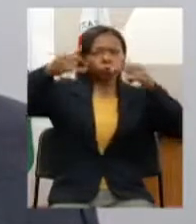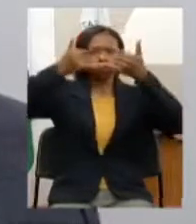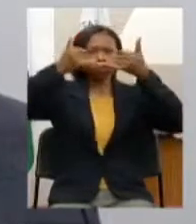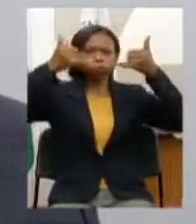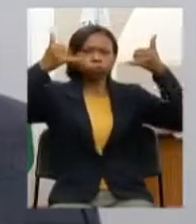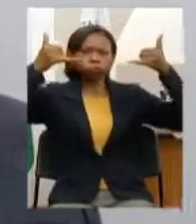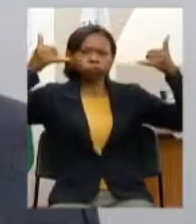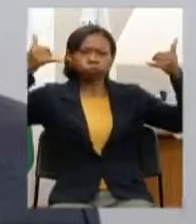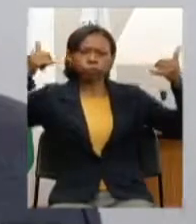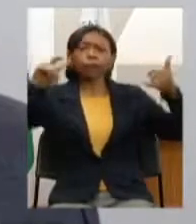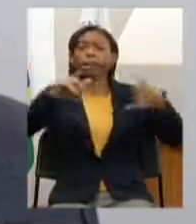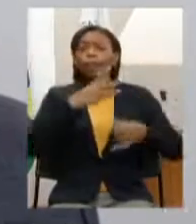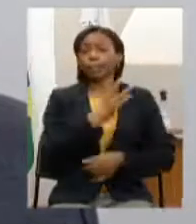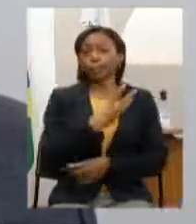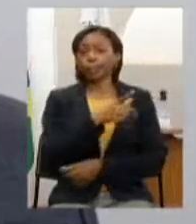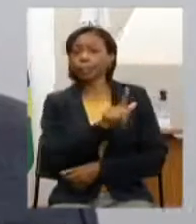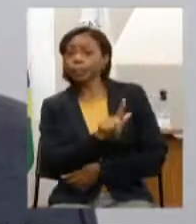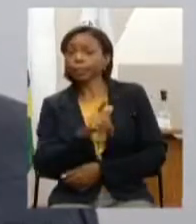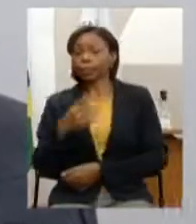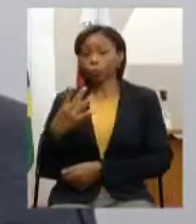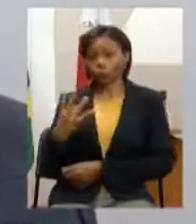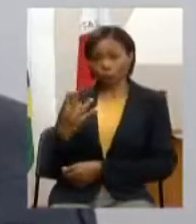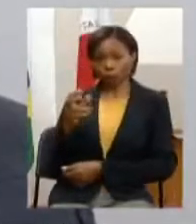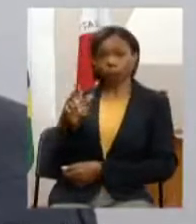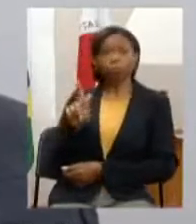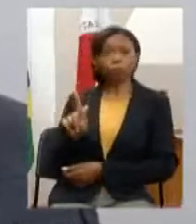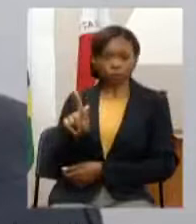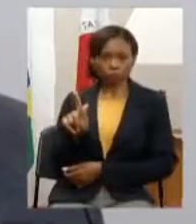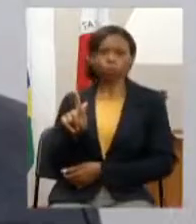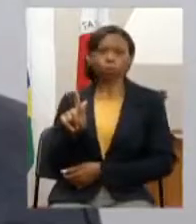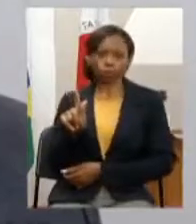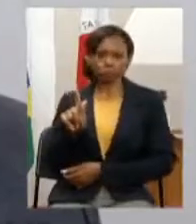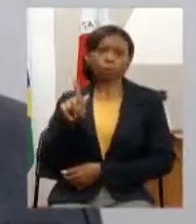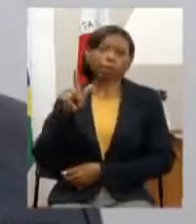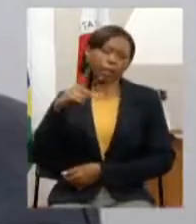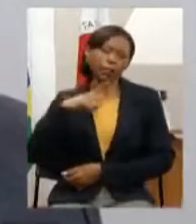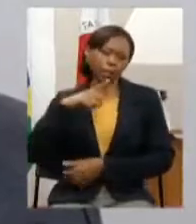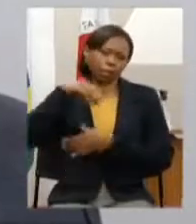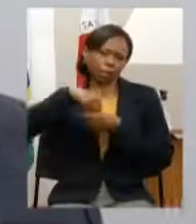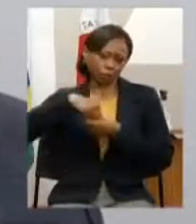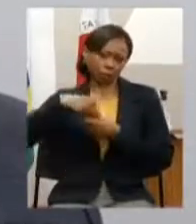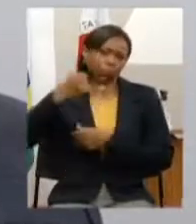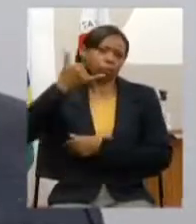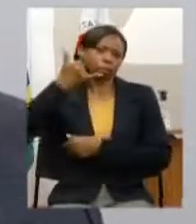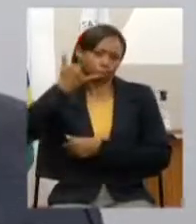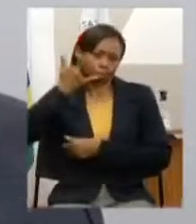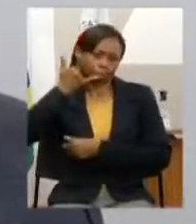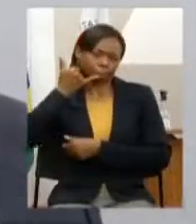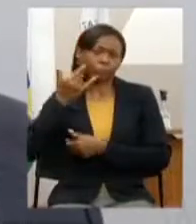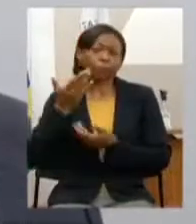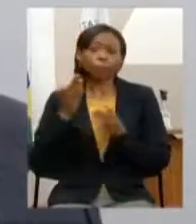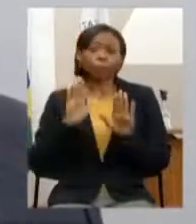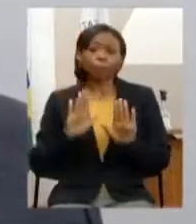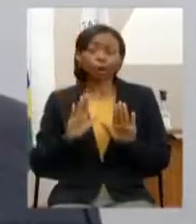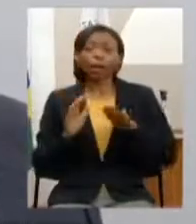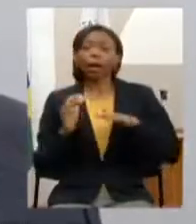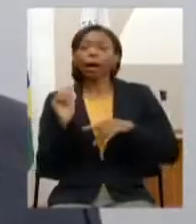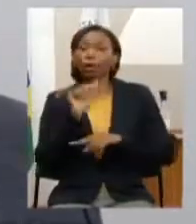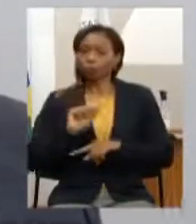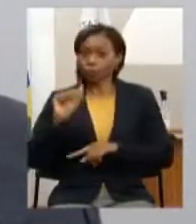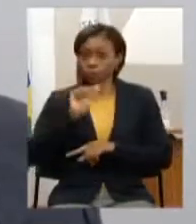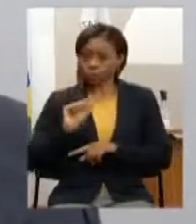sem fio 3G 4G que é que todo mundo aqui tem nos celulares associação brasileira de infraestrutura para